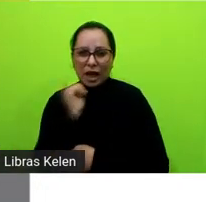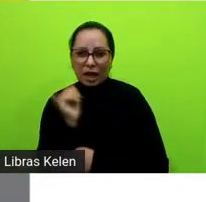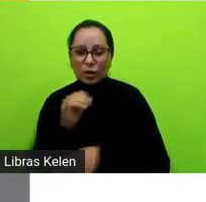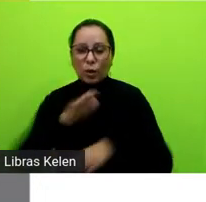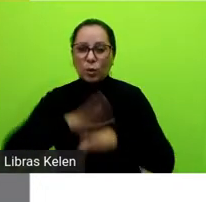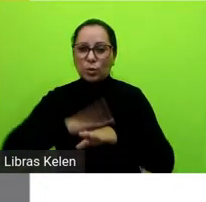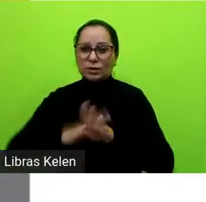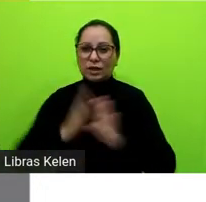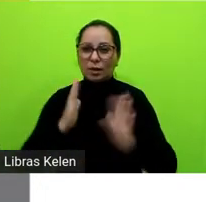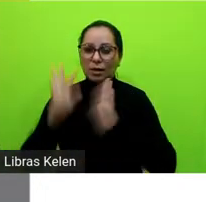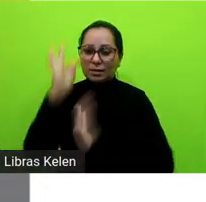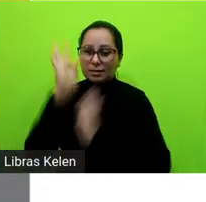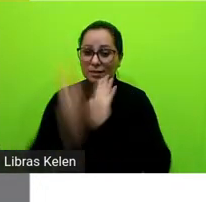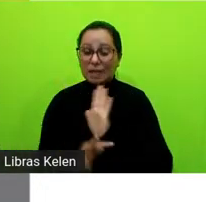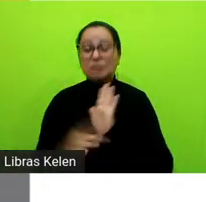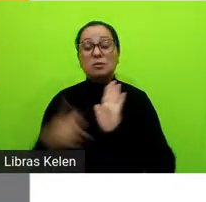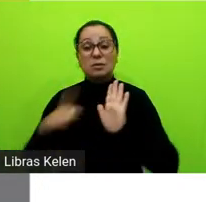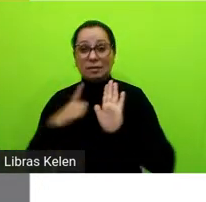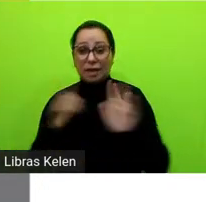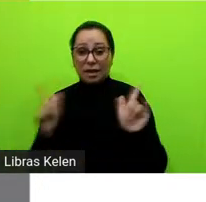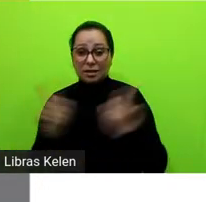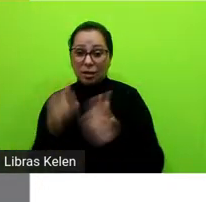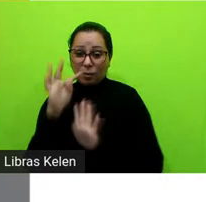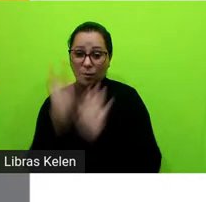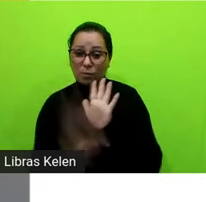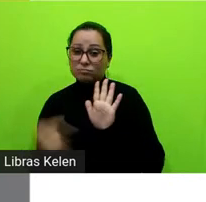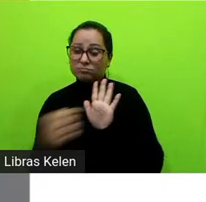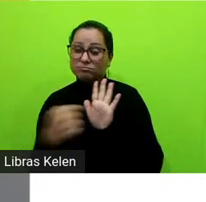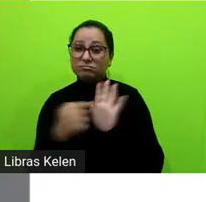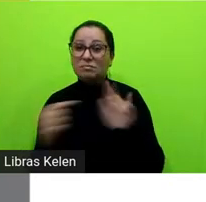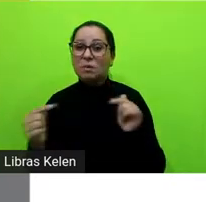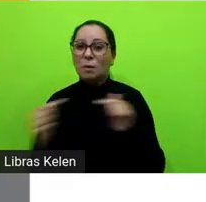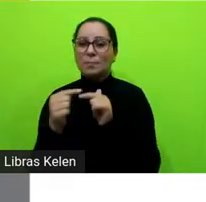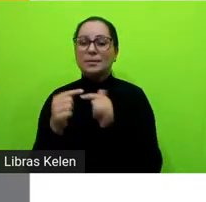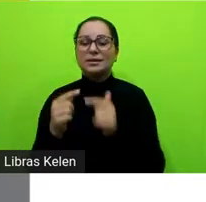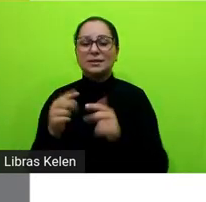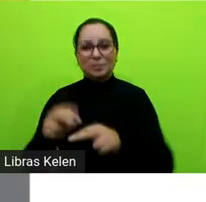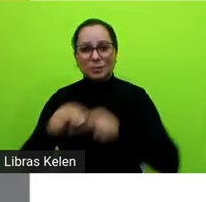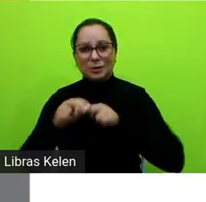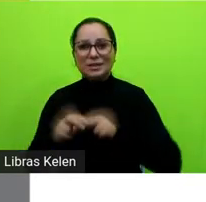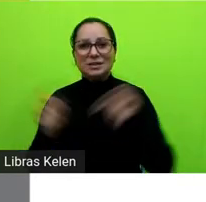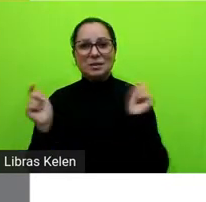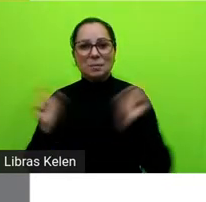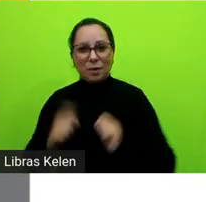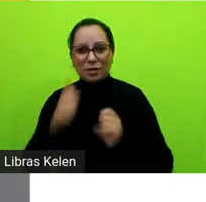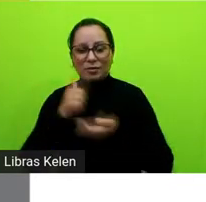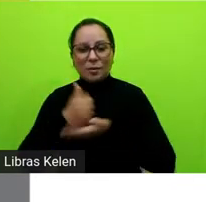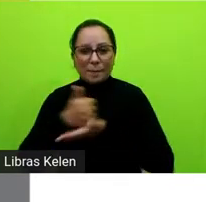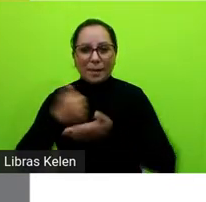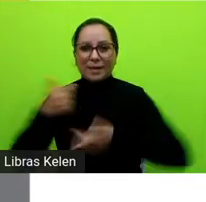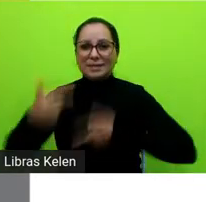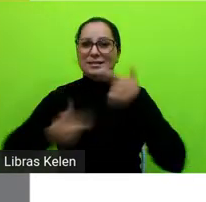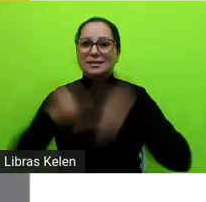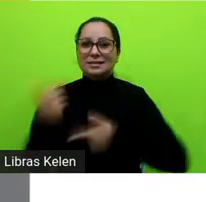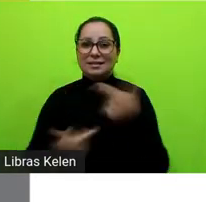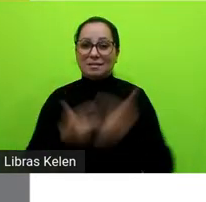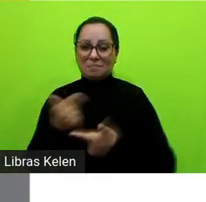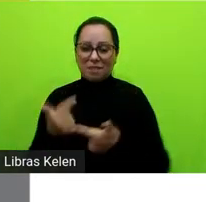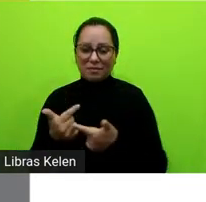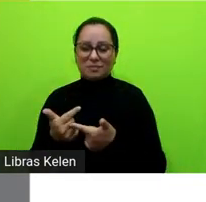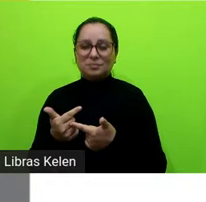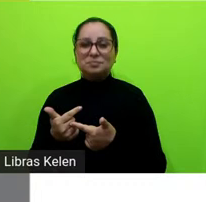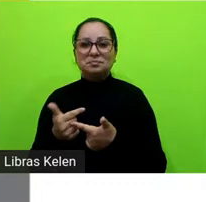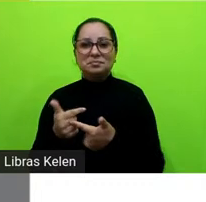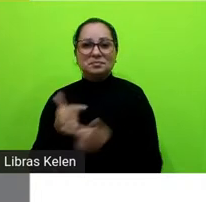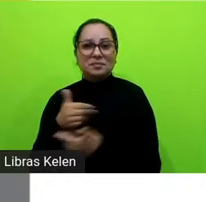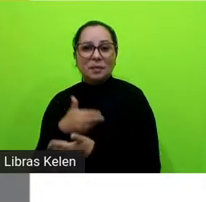mais curto como a narrativa de detetive e isso pode sustentar um trabalho mais